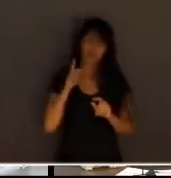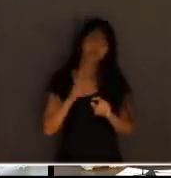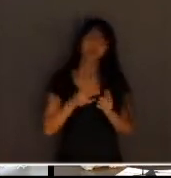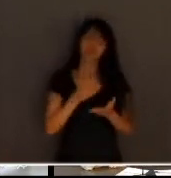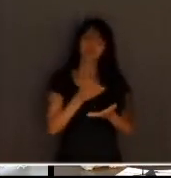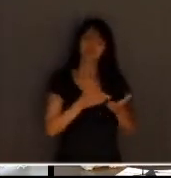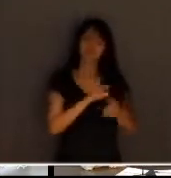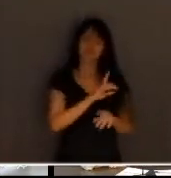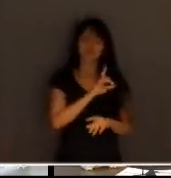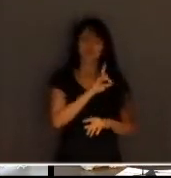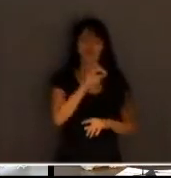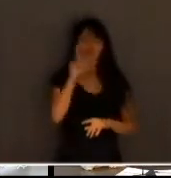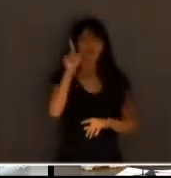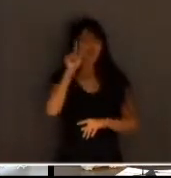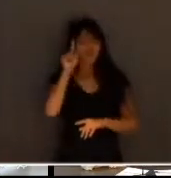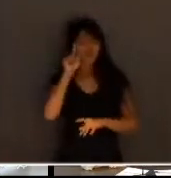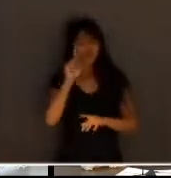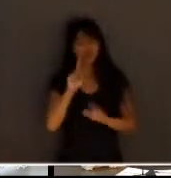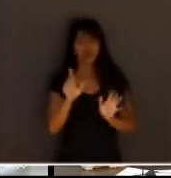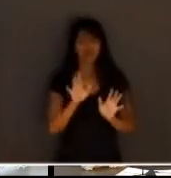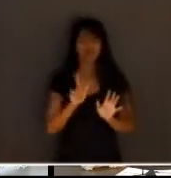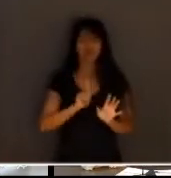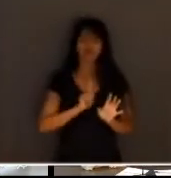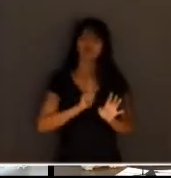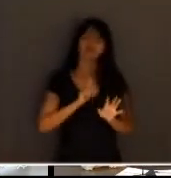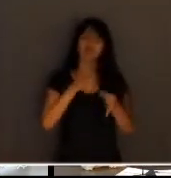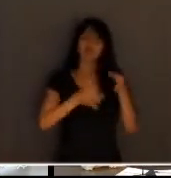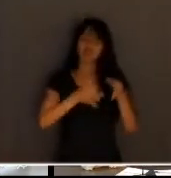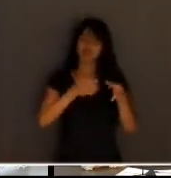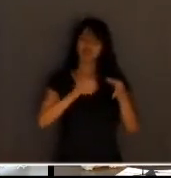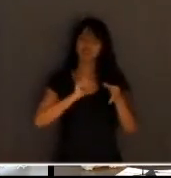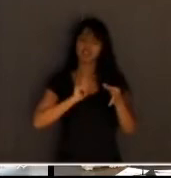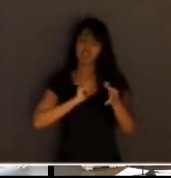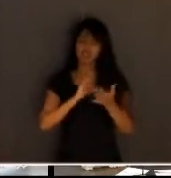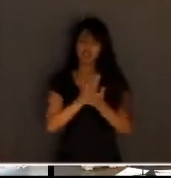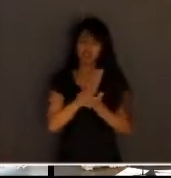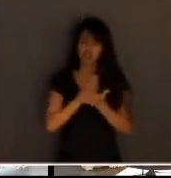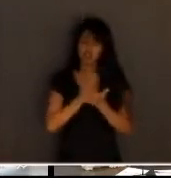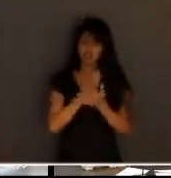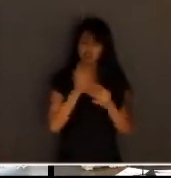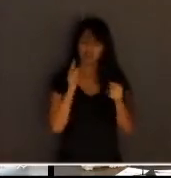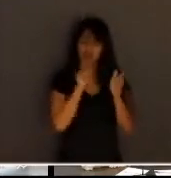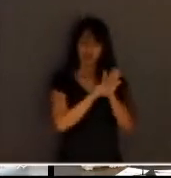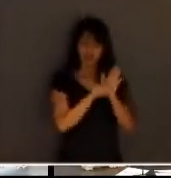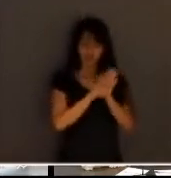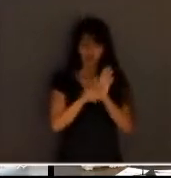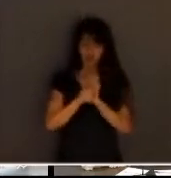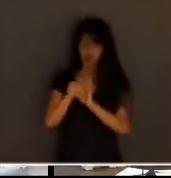dia da audiência, eu separei aqui também algumas questões. A escolha do jurado